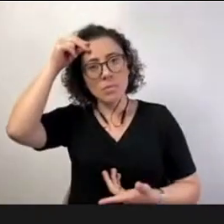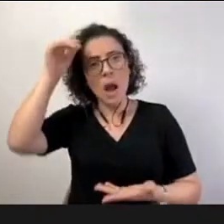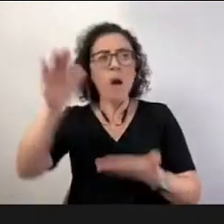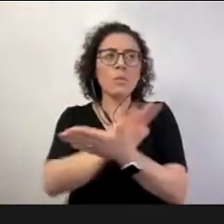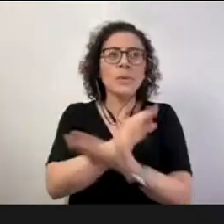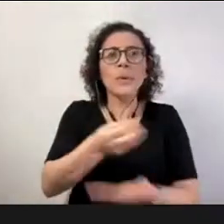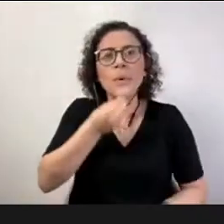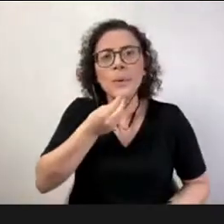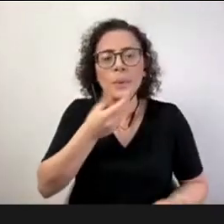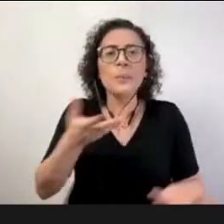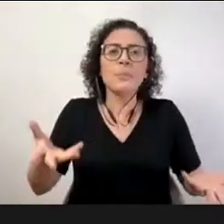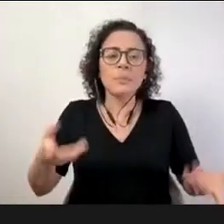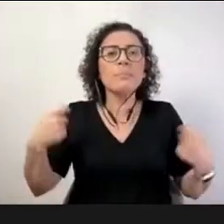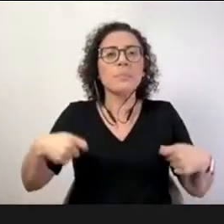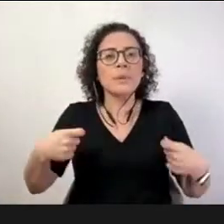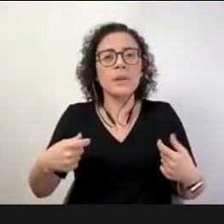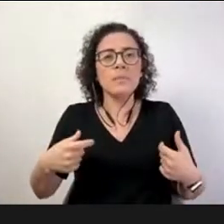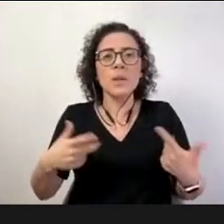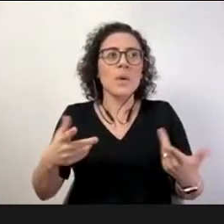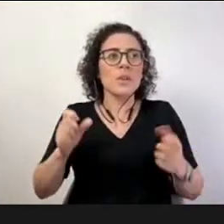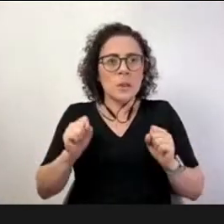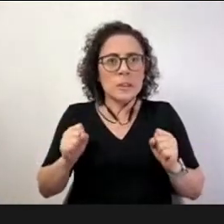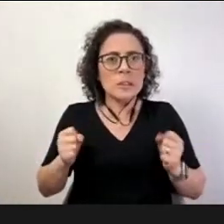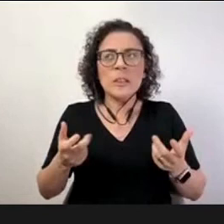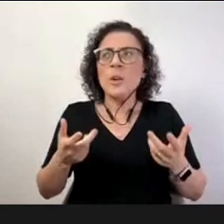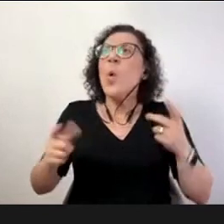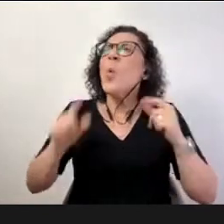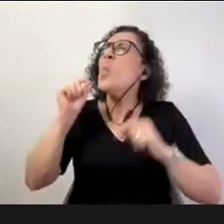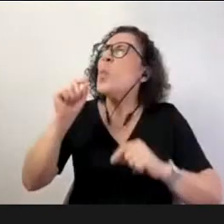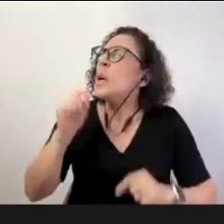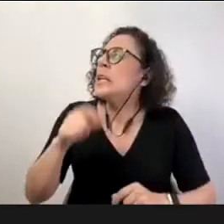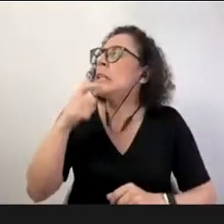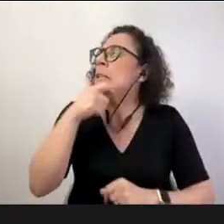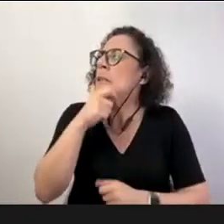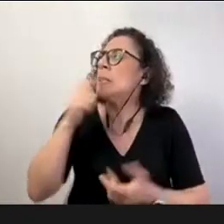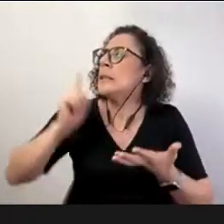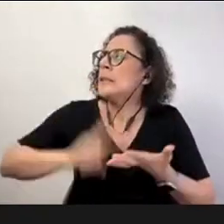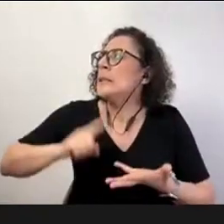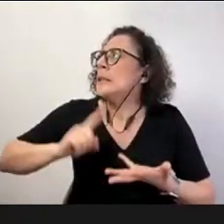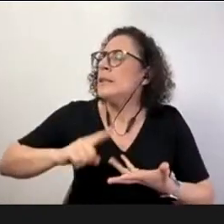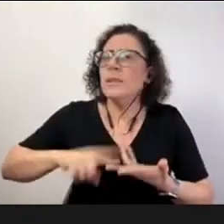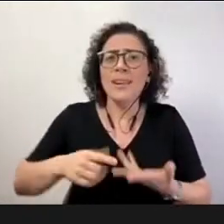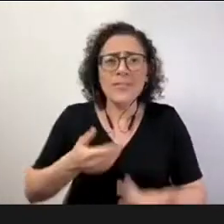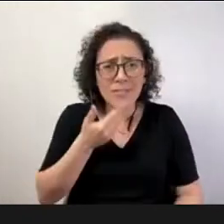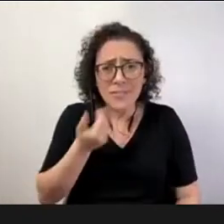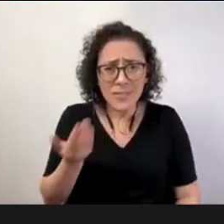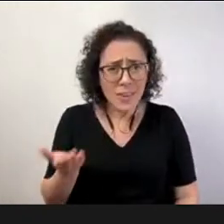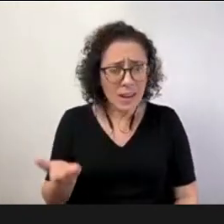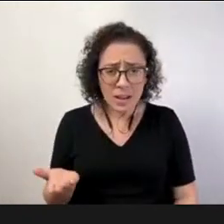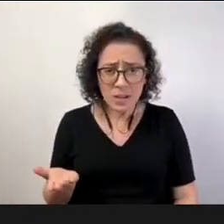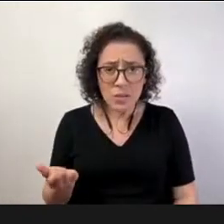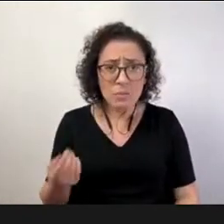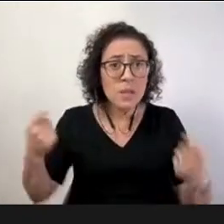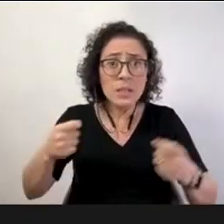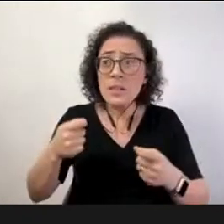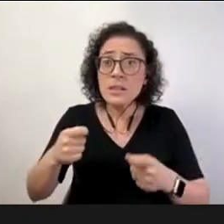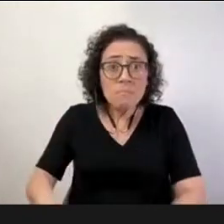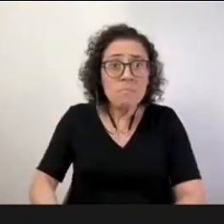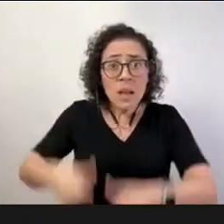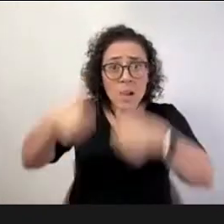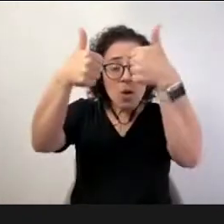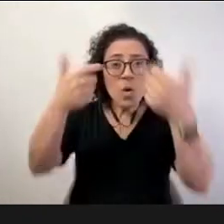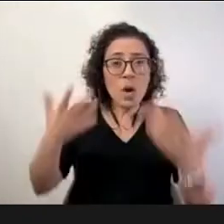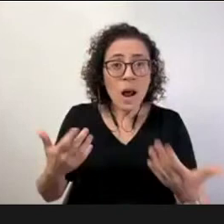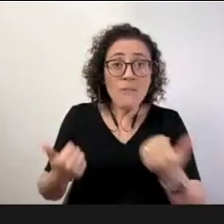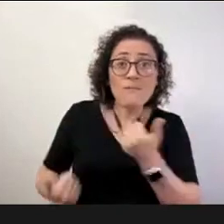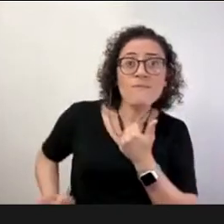a fazer um grande esforço para pensar o que é que eu vou fazer melhor para a educação é fácil reforça a escola pública fortaleça